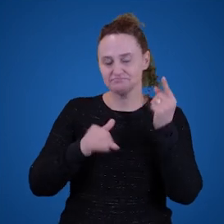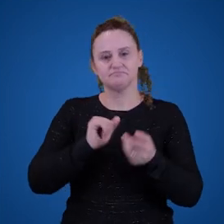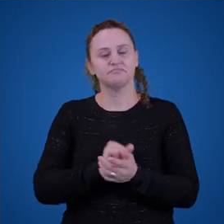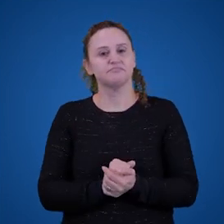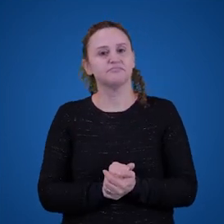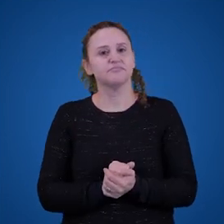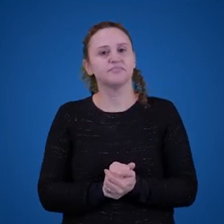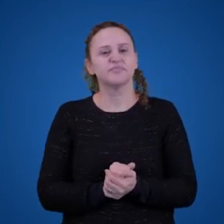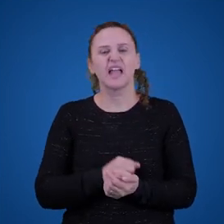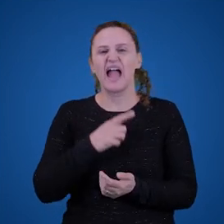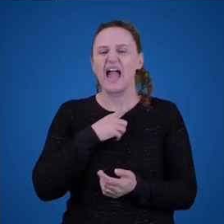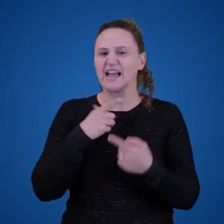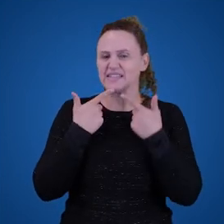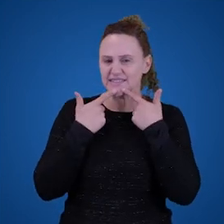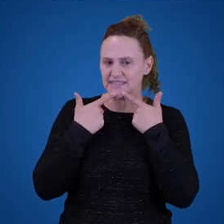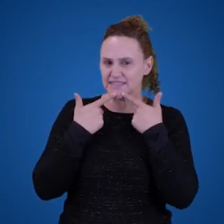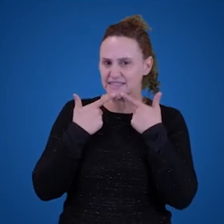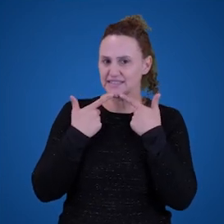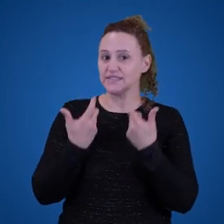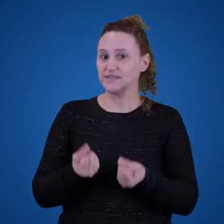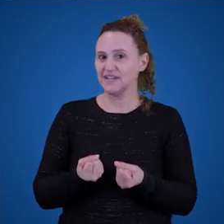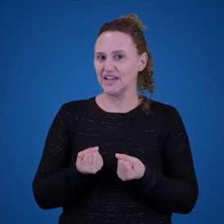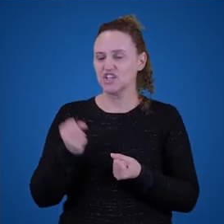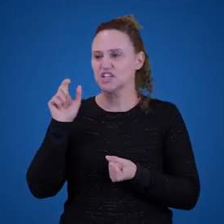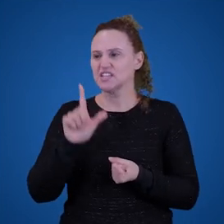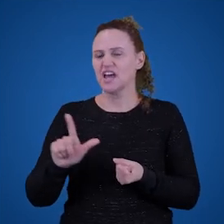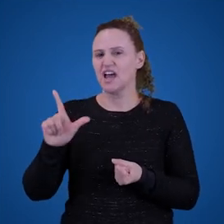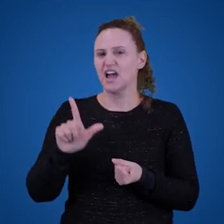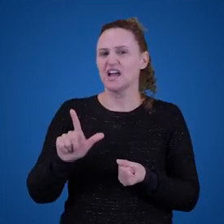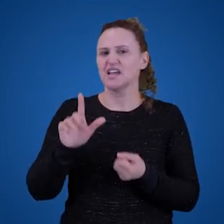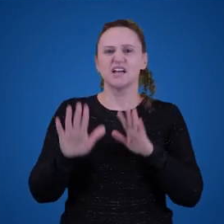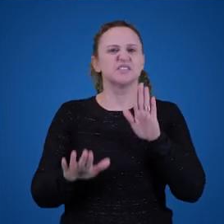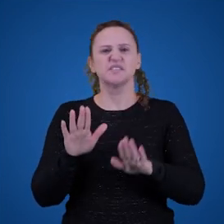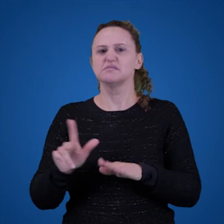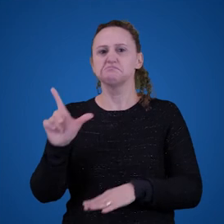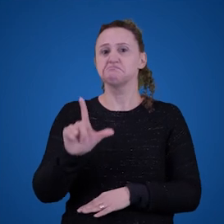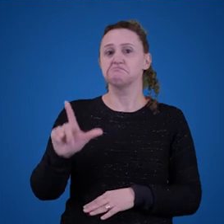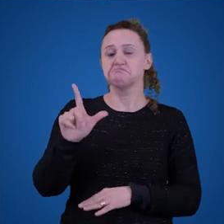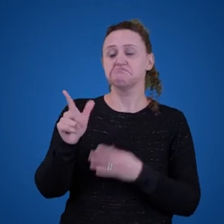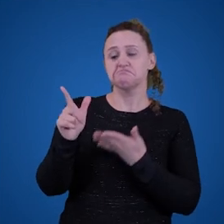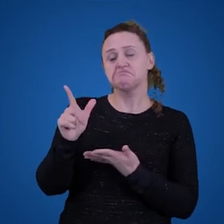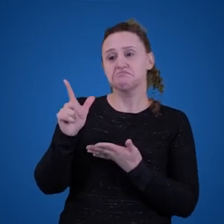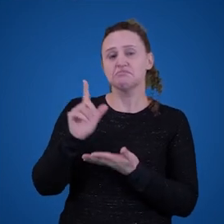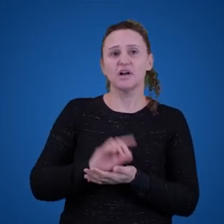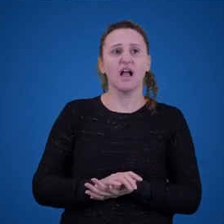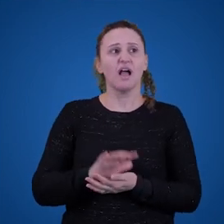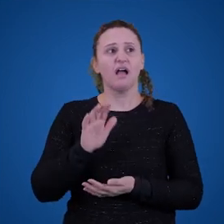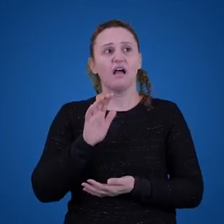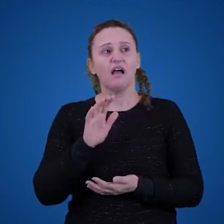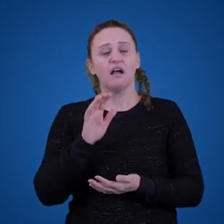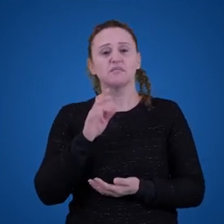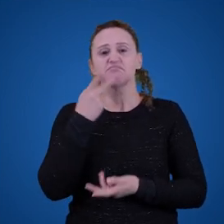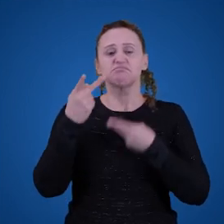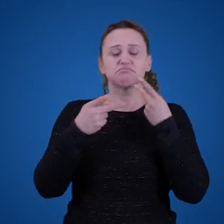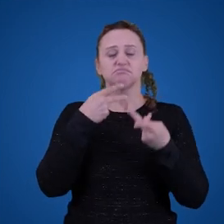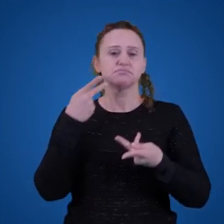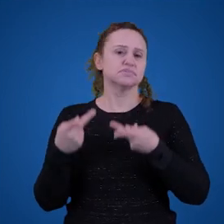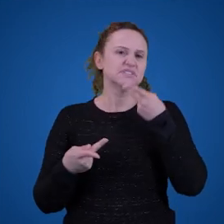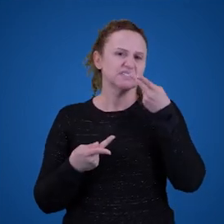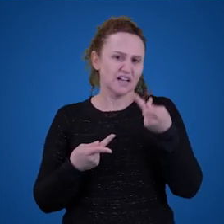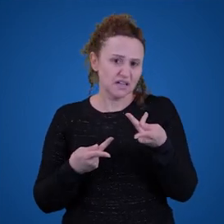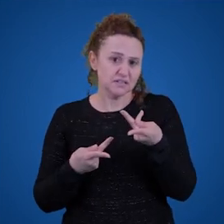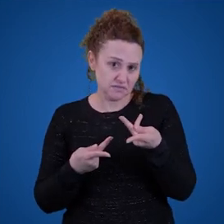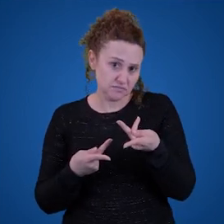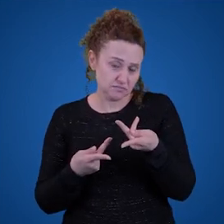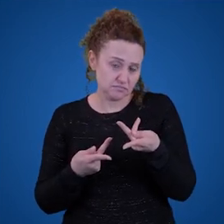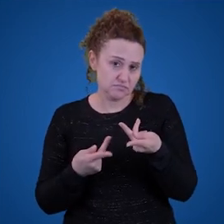não é literal, ou seja, aquilo que está sendo dito não é aquilo que, aquilo que está sendo dito com as palavras não é